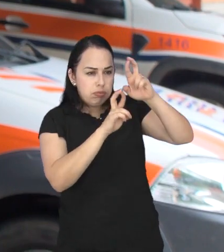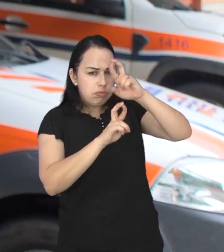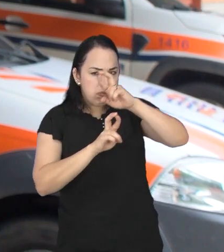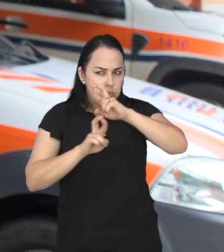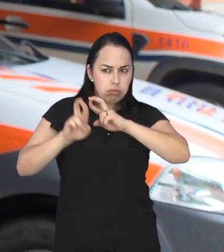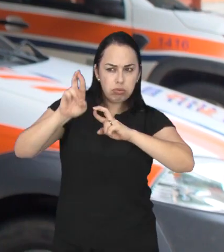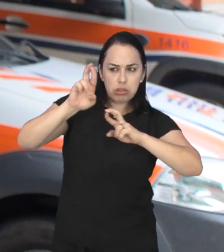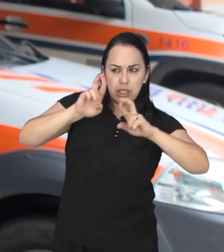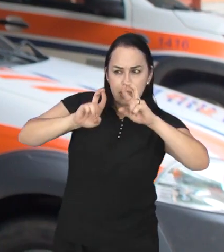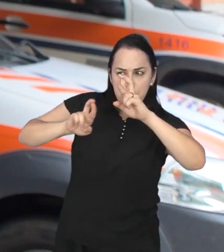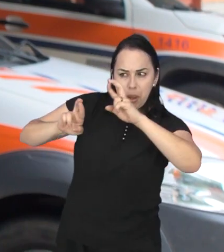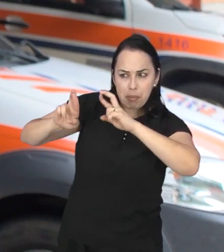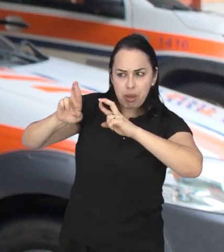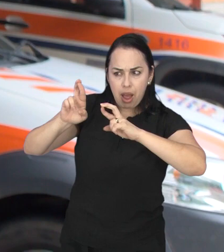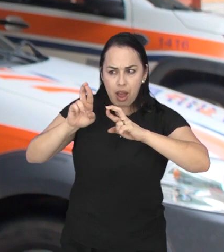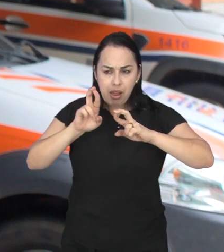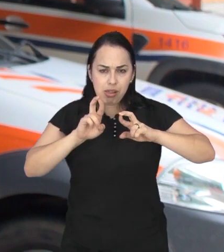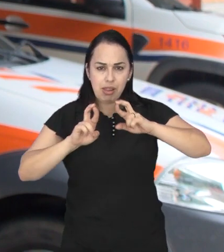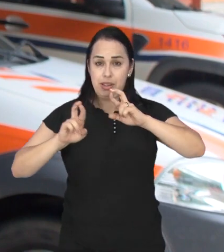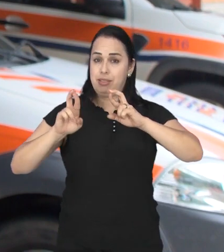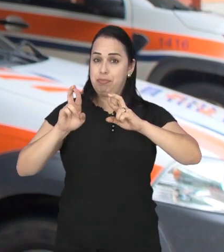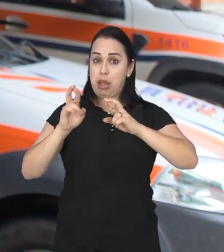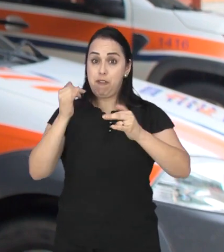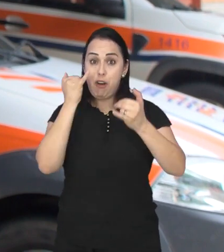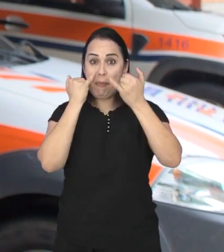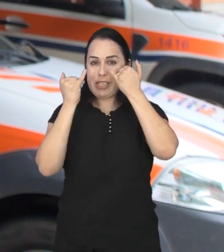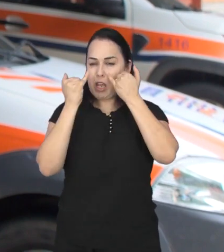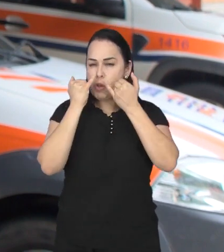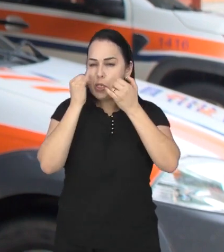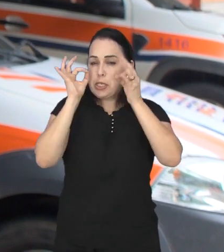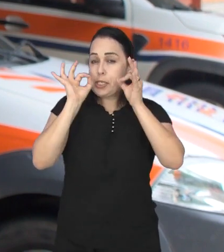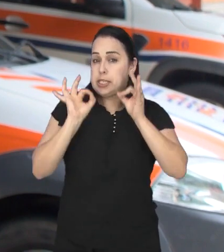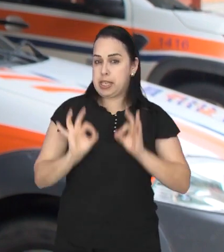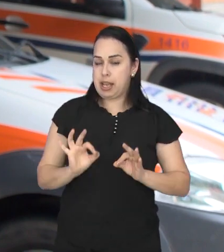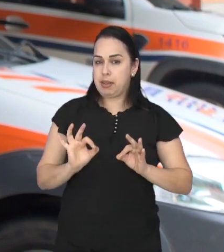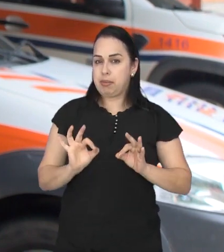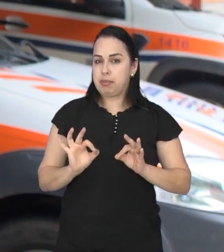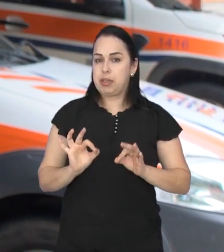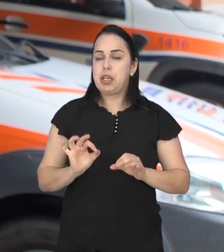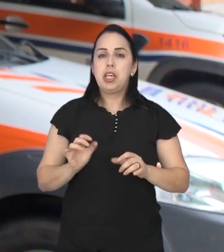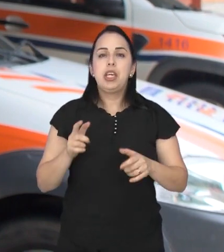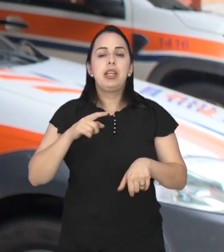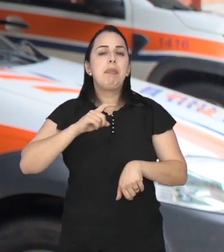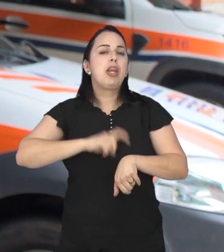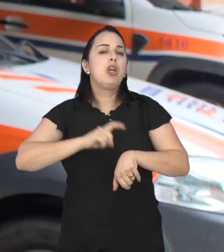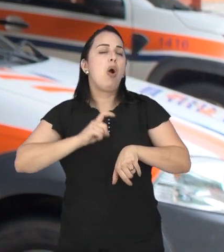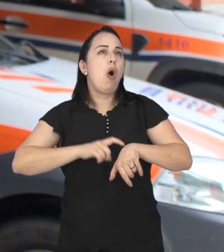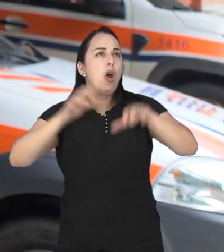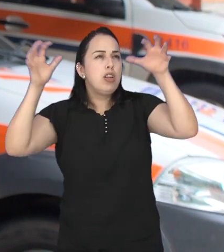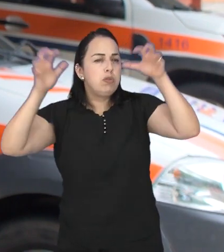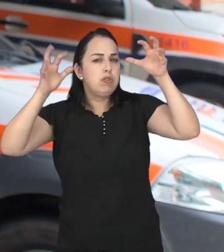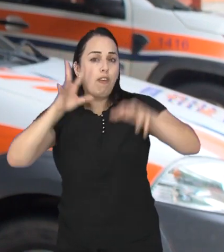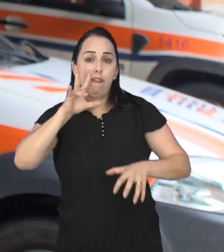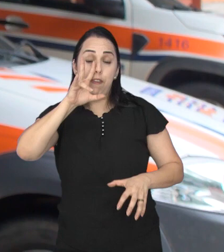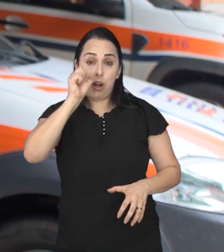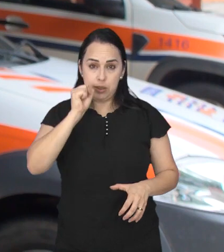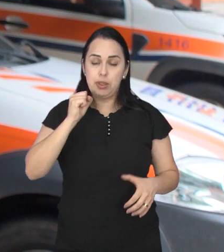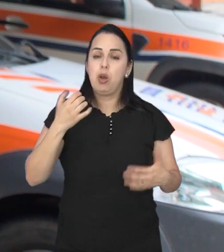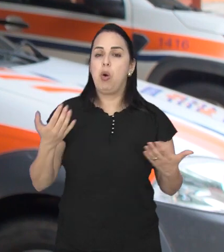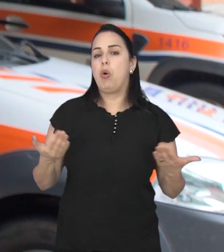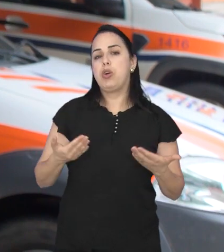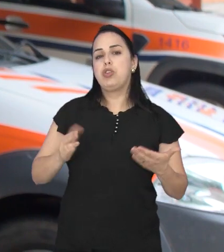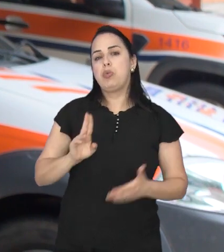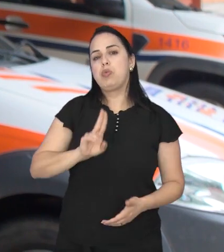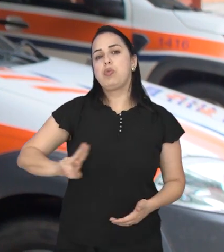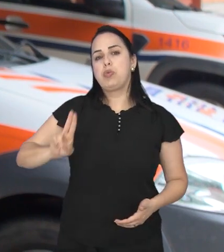monitoramento, para nos dar informações mais apuradas, principalmente em momentos de chuvas mais intensas. Então,